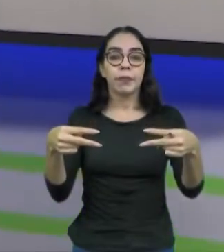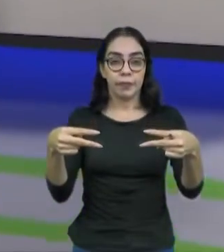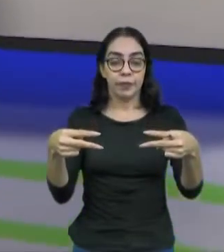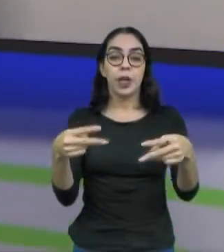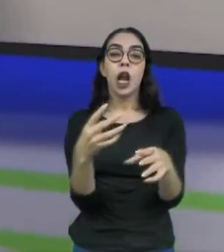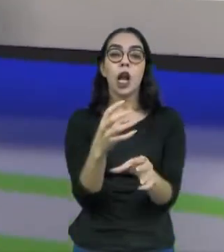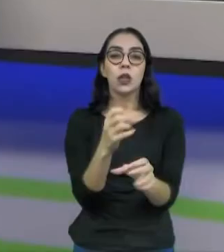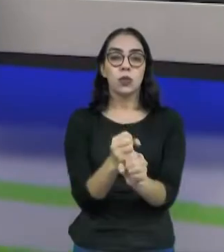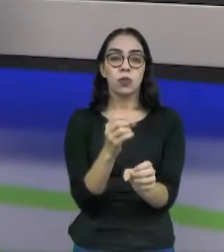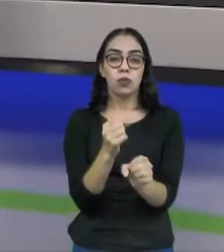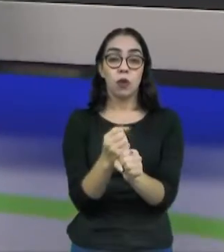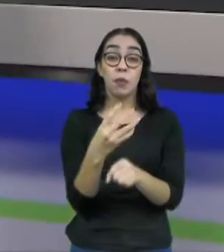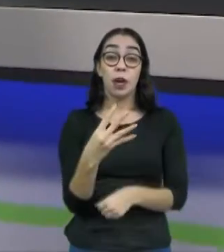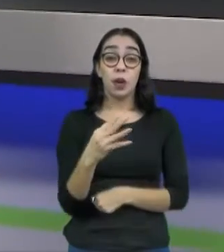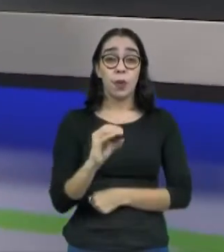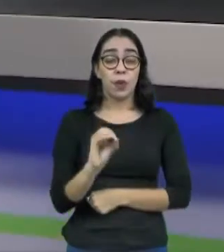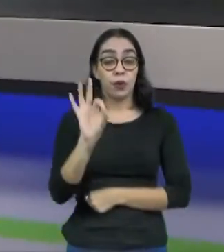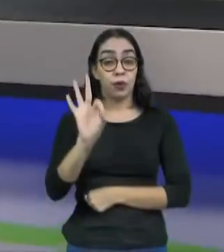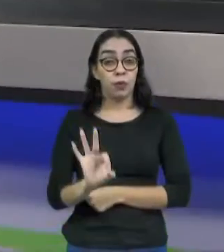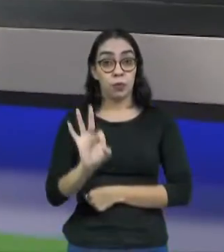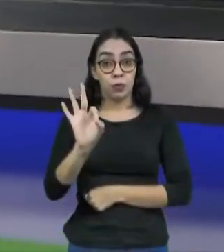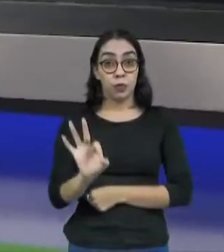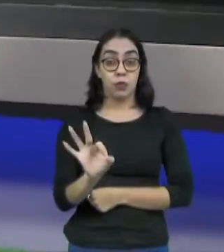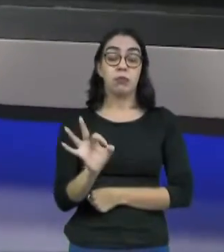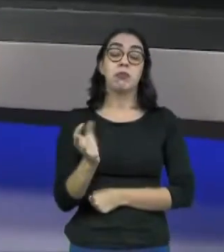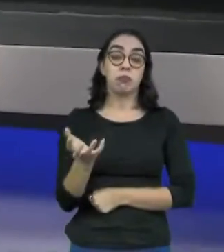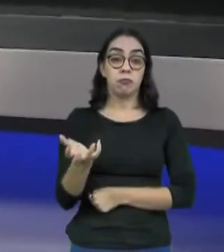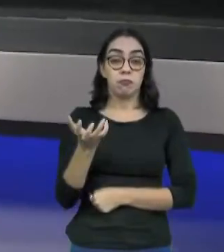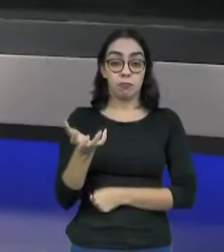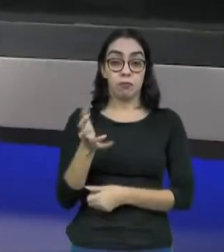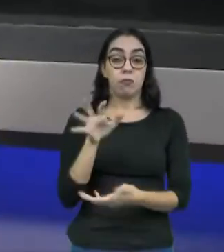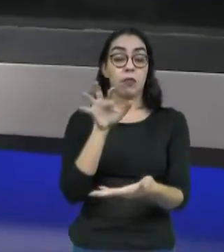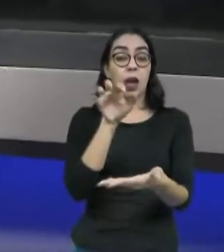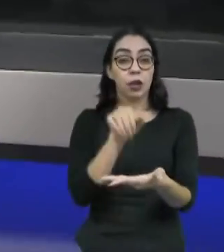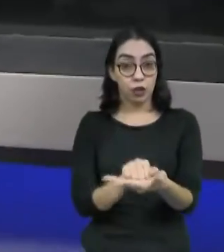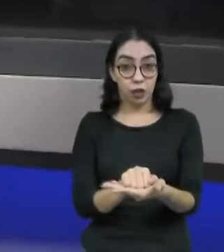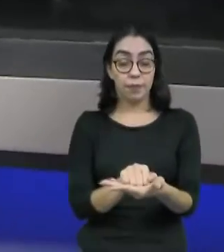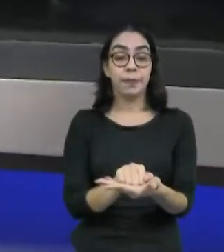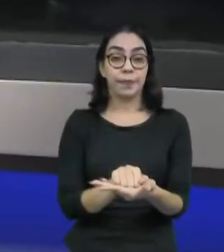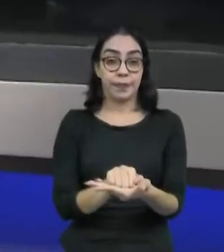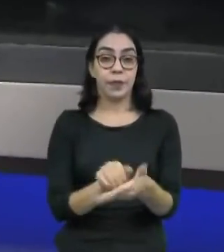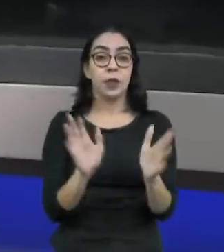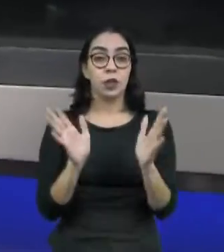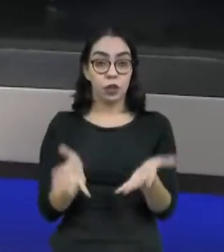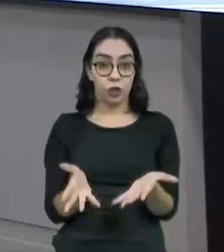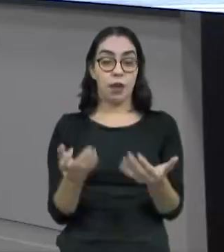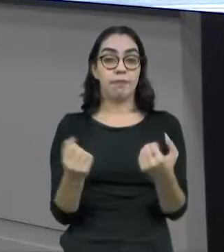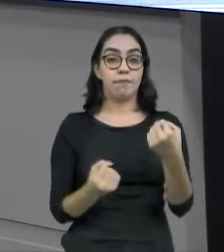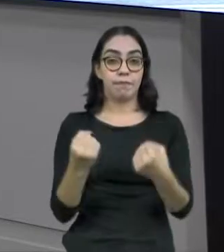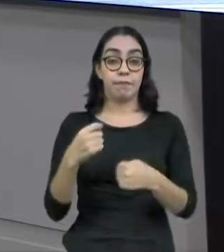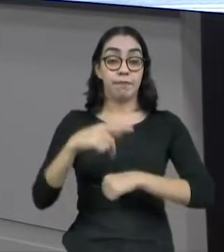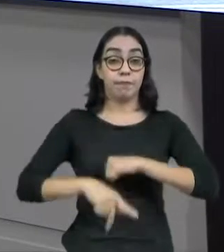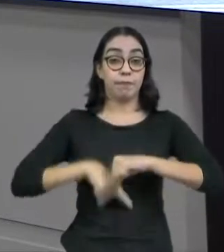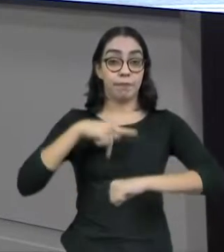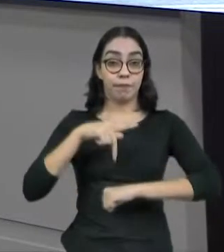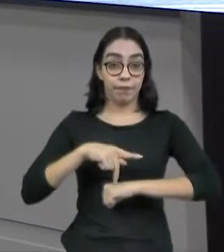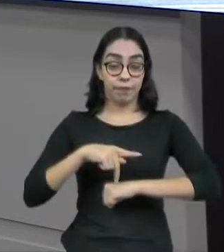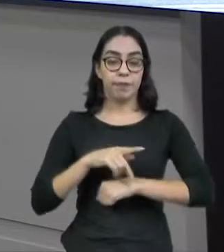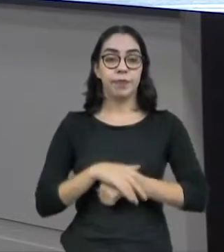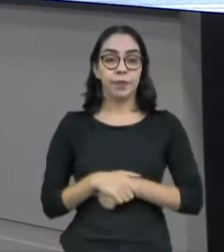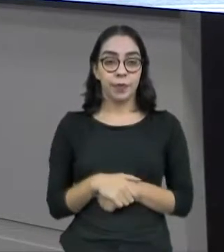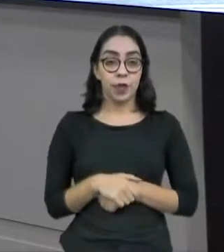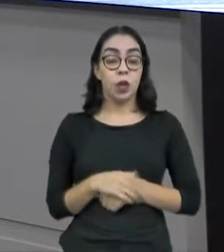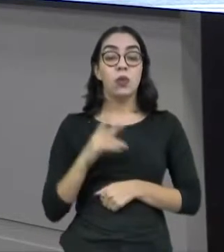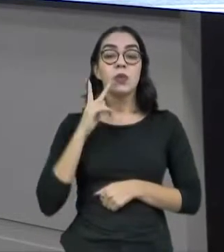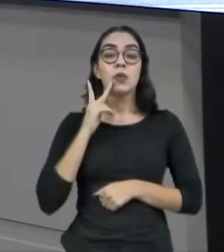quase 40% de adesões no total de condutores em todo o país. Aqui no Ceará, 4